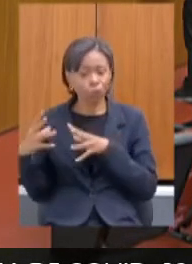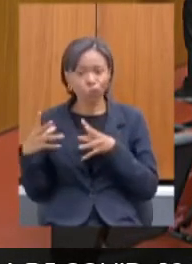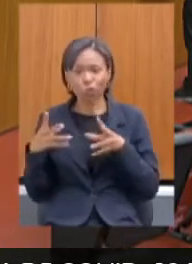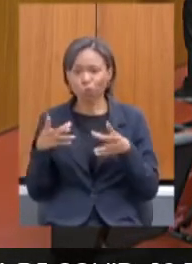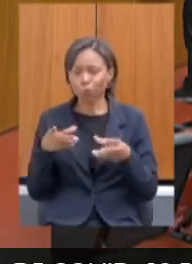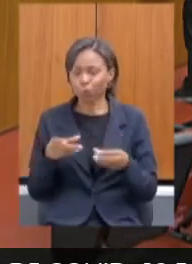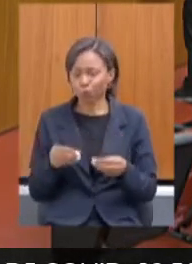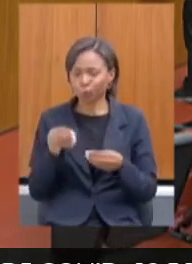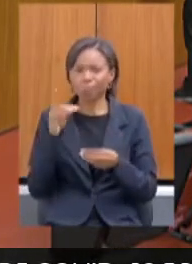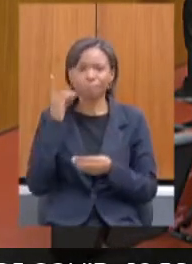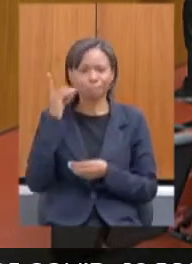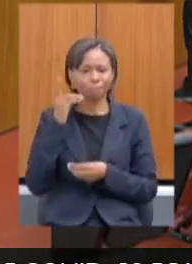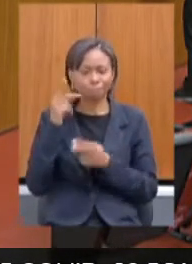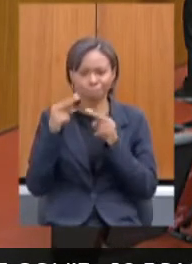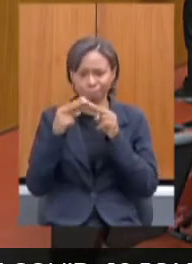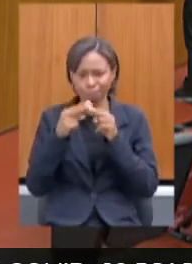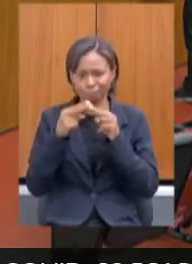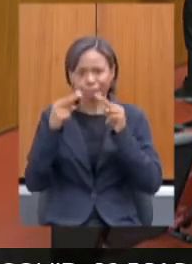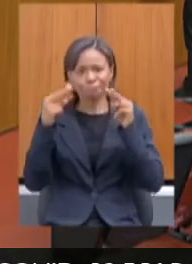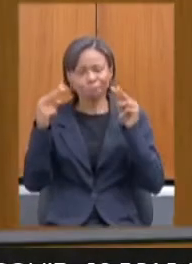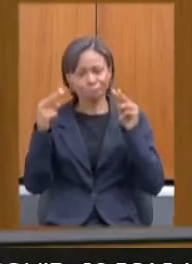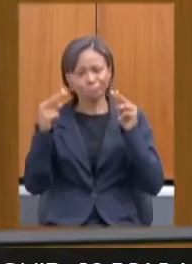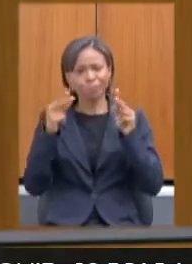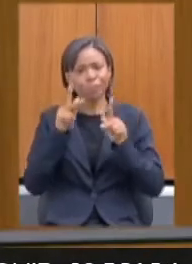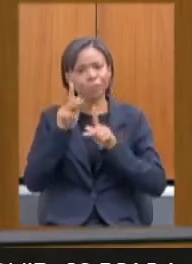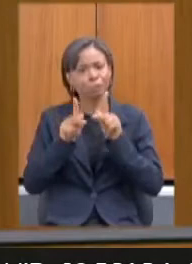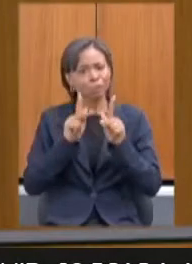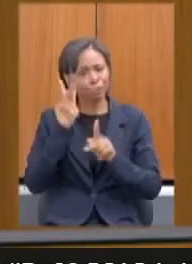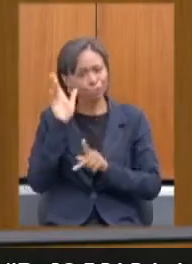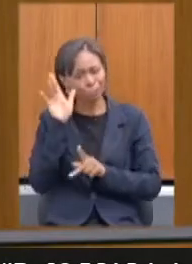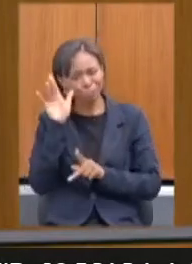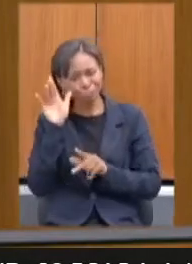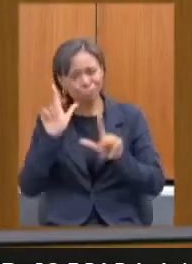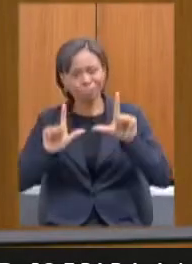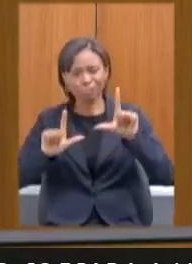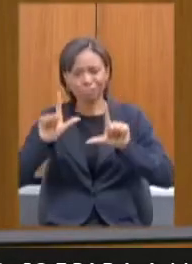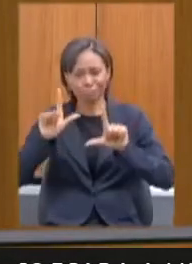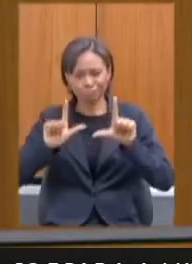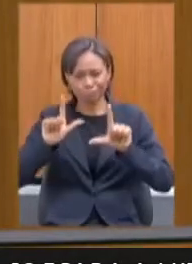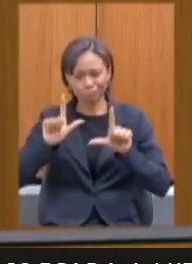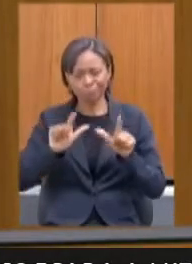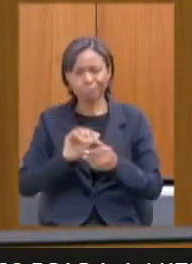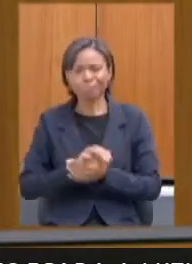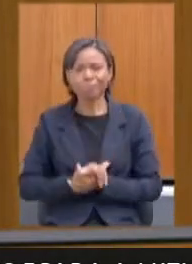as deputadas que estão online e o público em geral que nos assiste pela TV Assembleia.